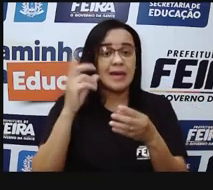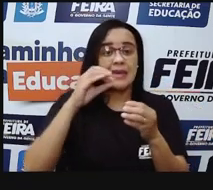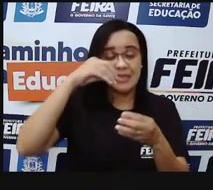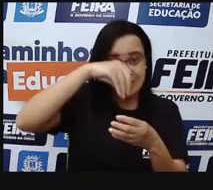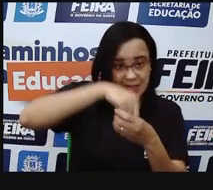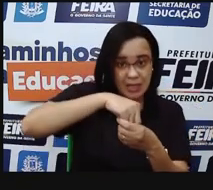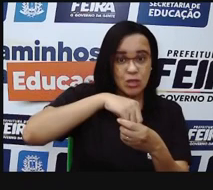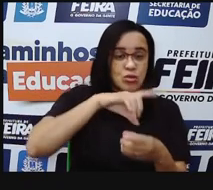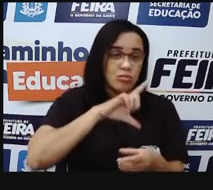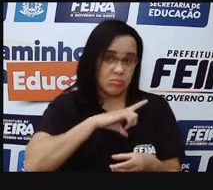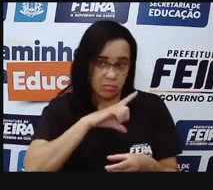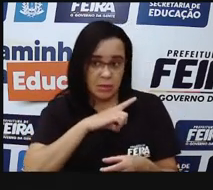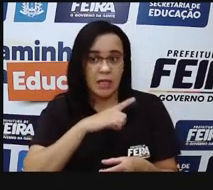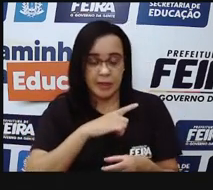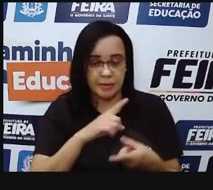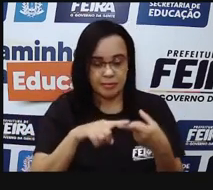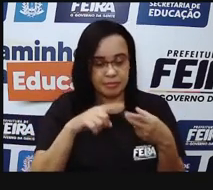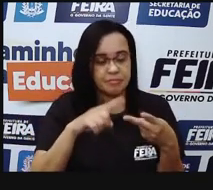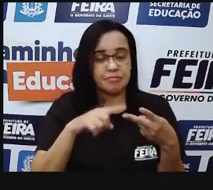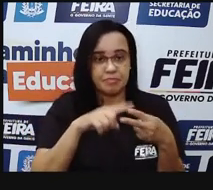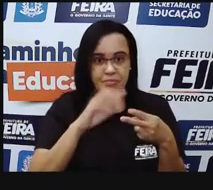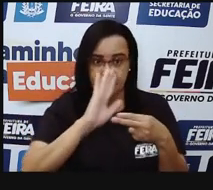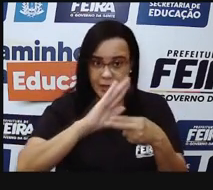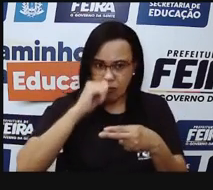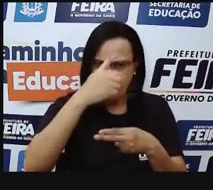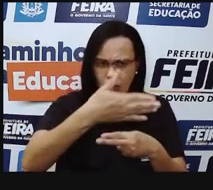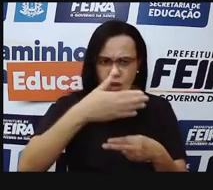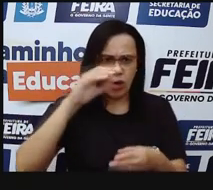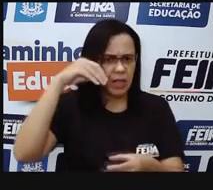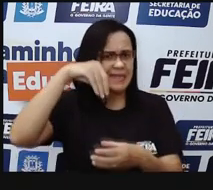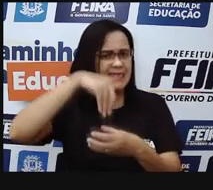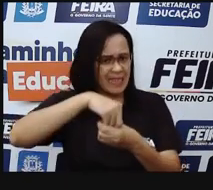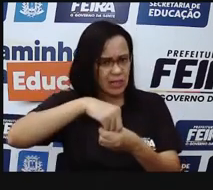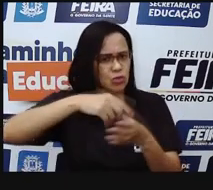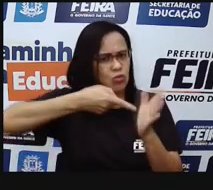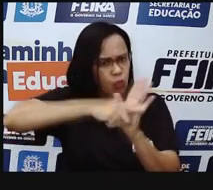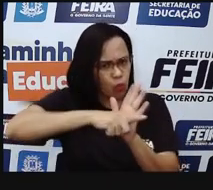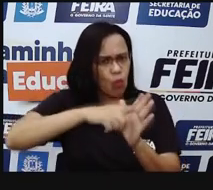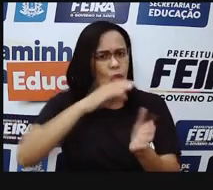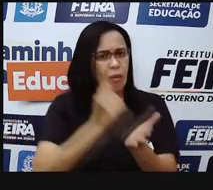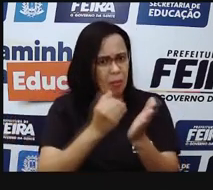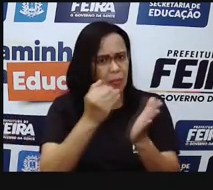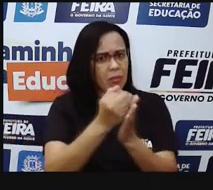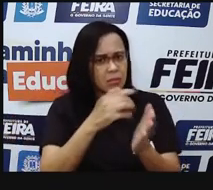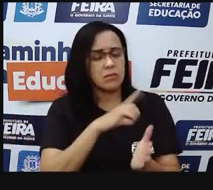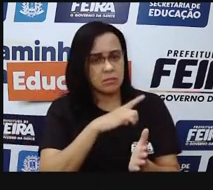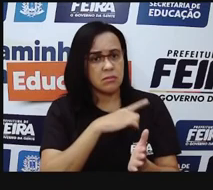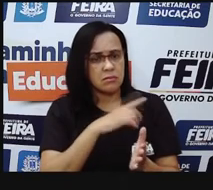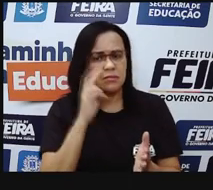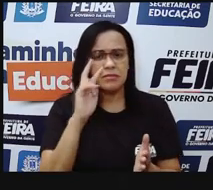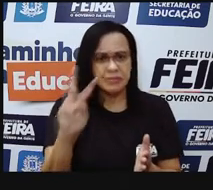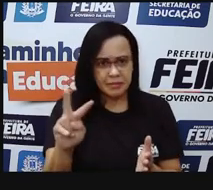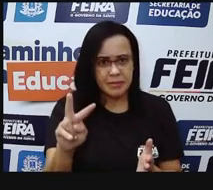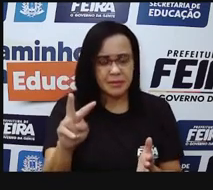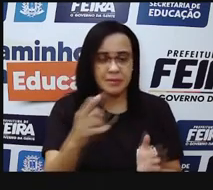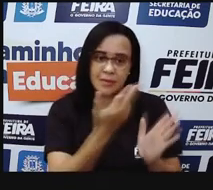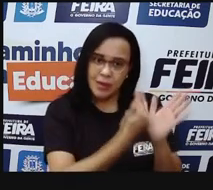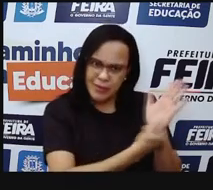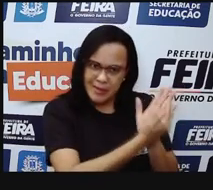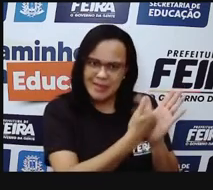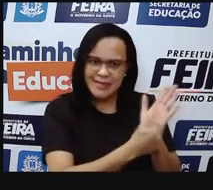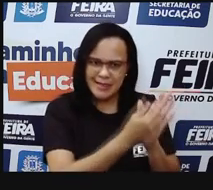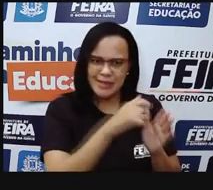né? Está no meio do caminho, entre o ouvido externo e interno. E aí, o que que acontece? Lembra da imagem que a Pró